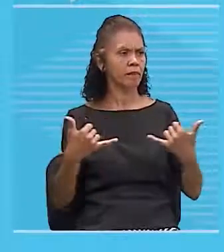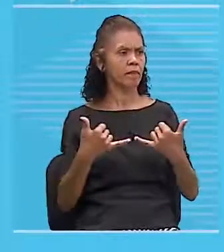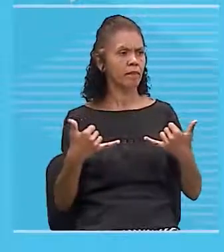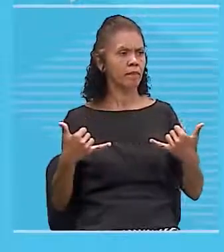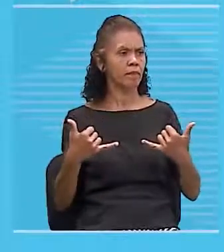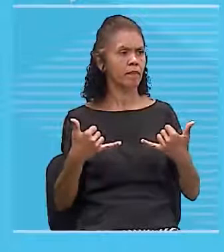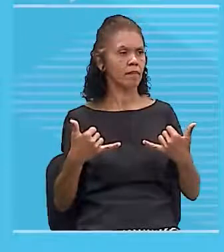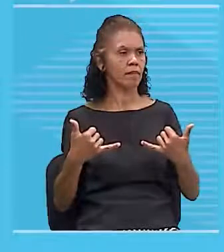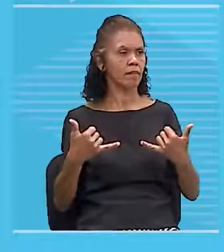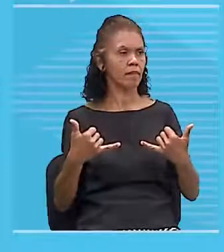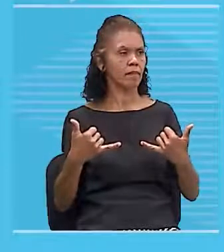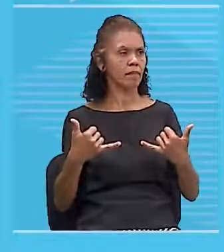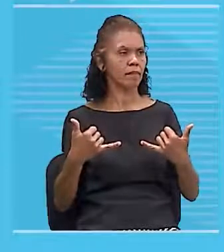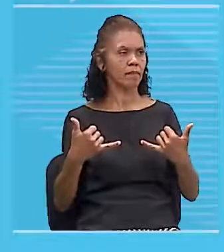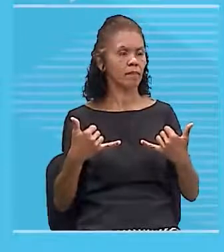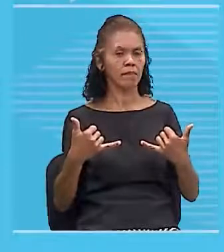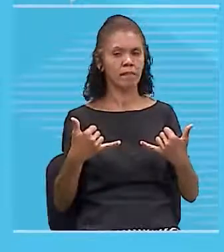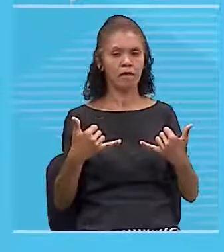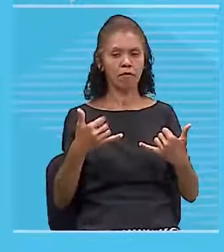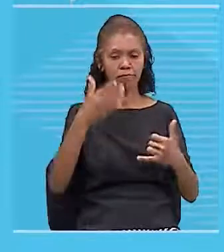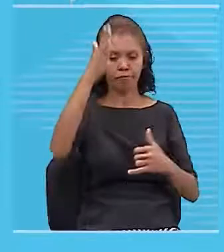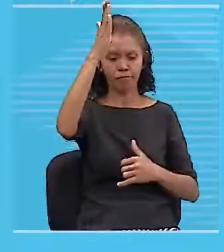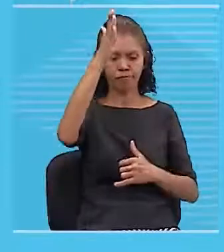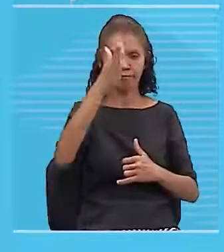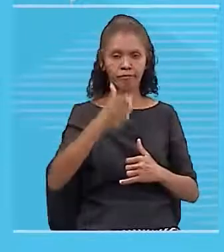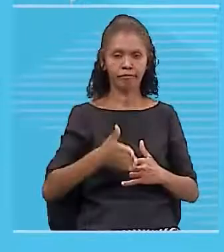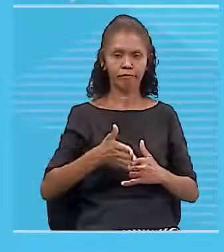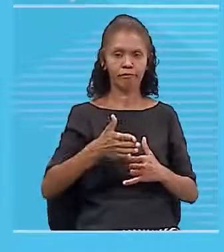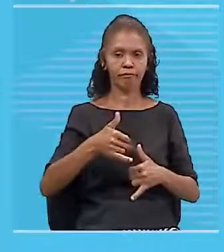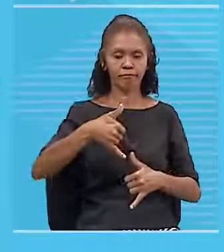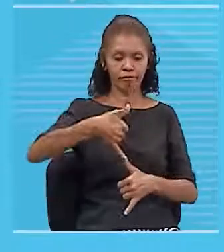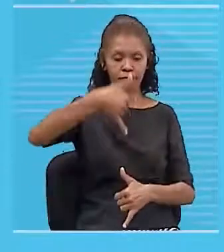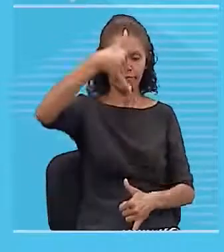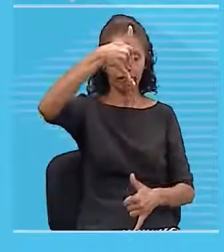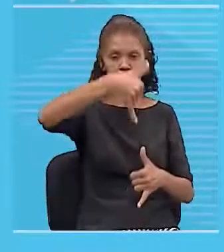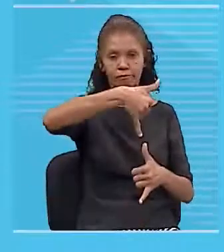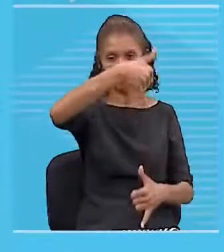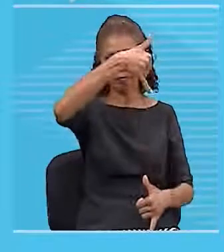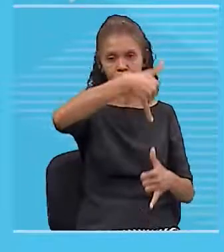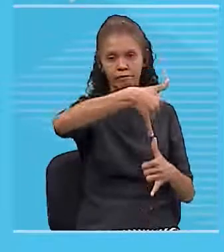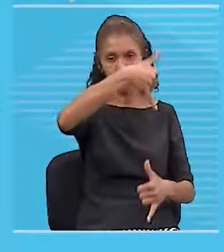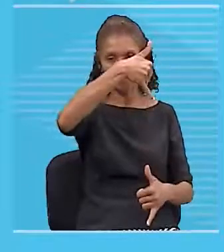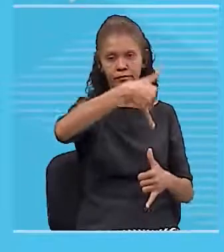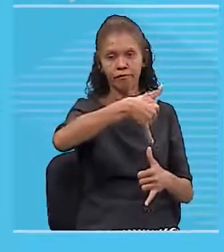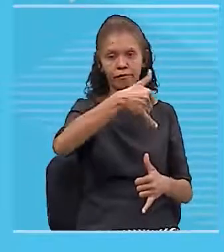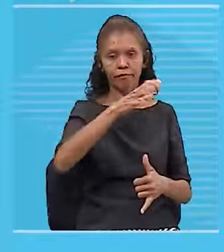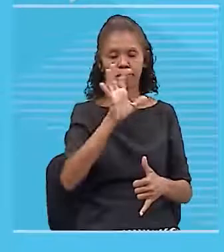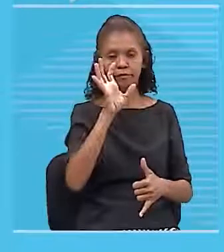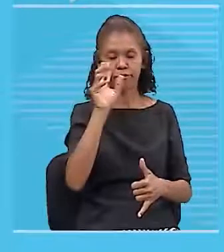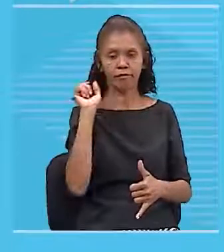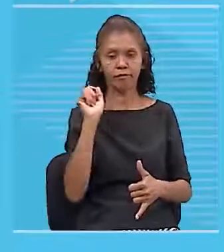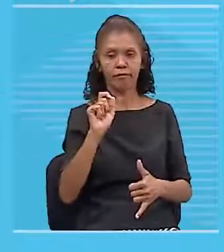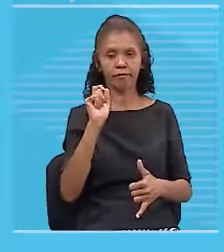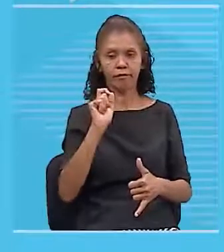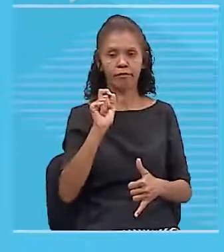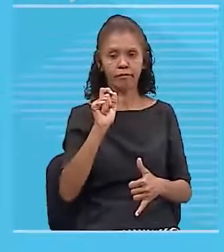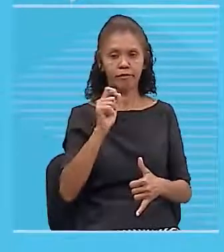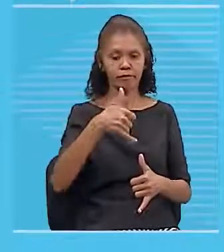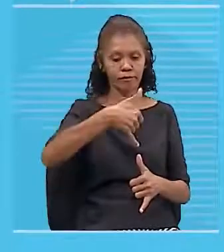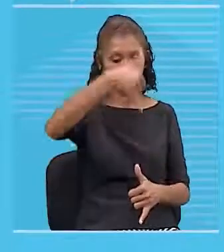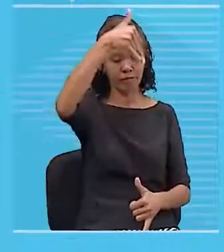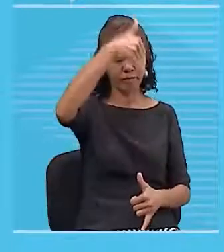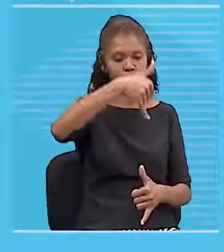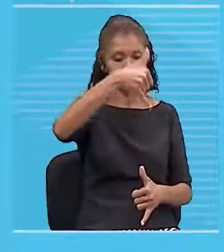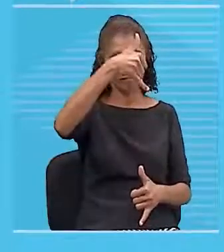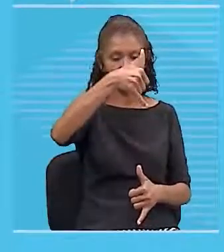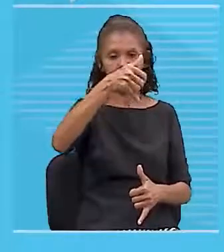na vertical, a gente vai observar que o campo magnético estará na horizontal.